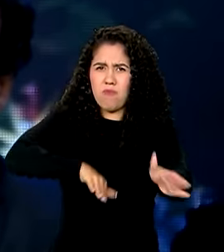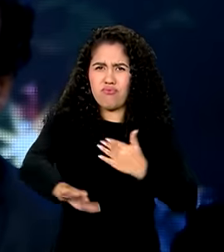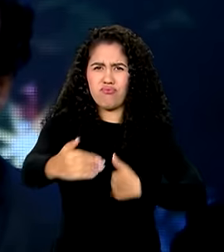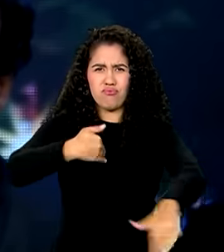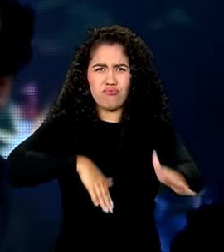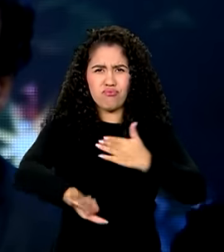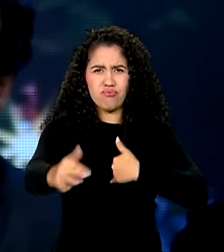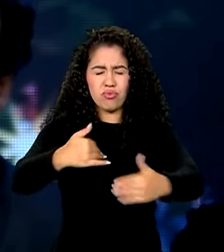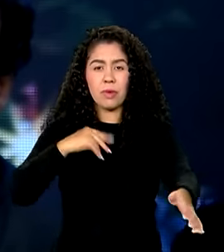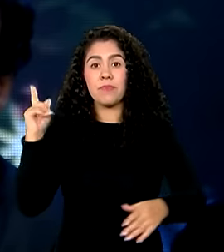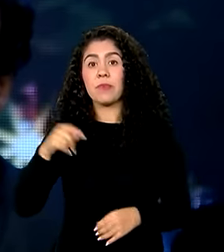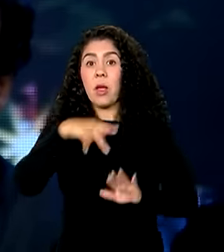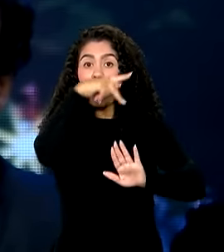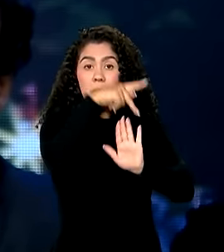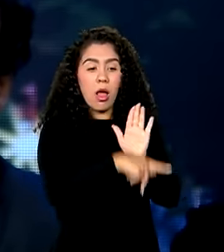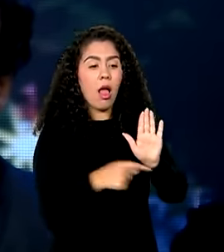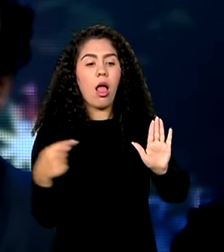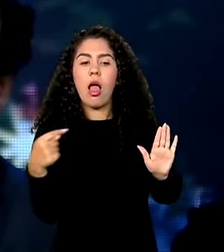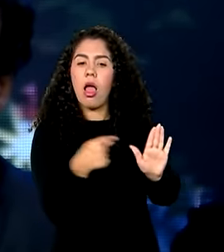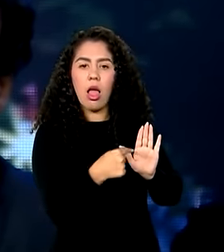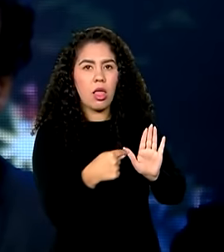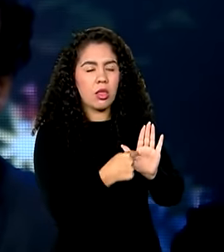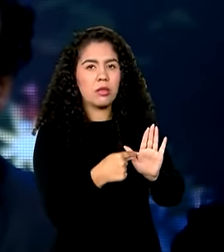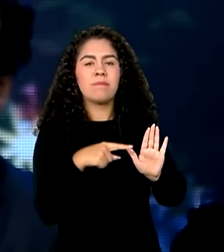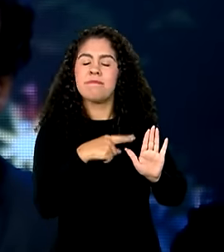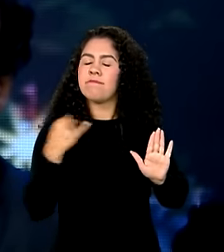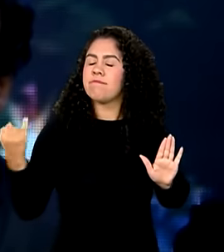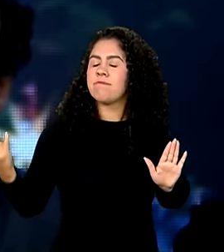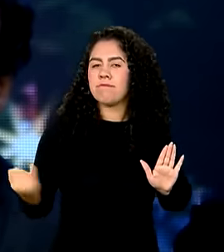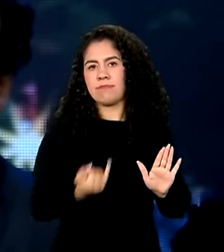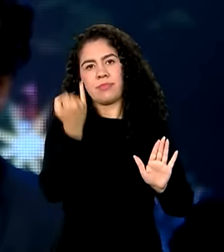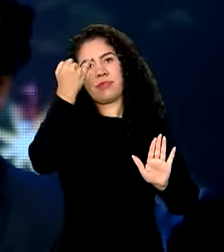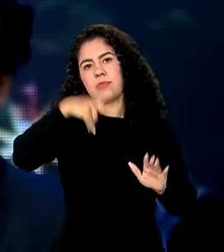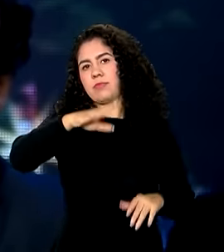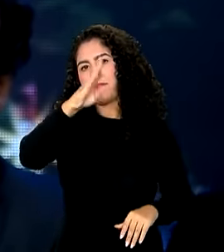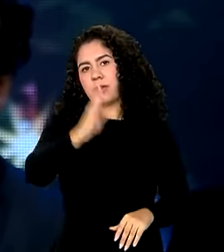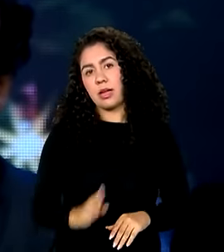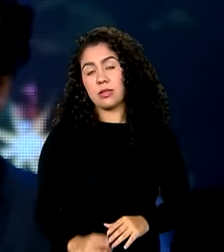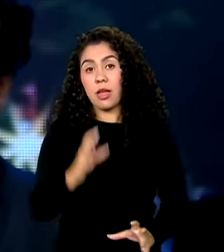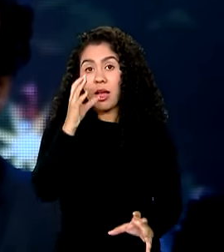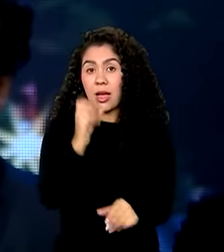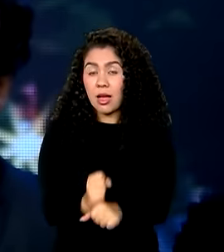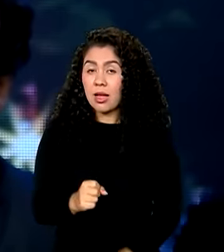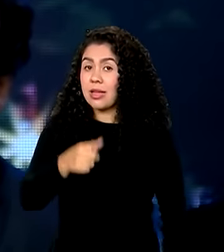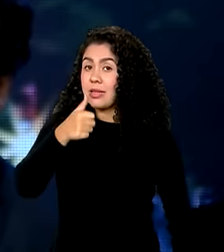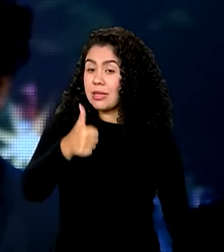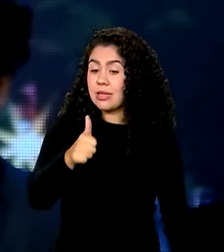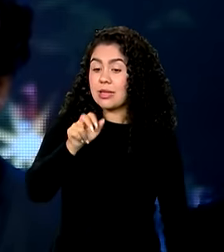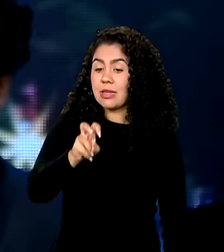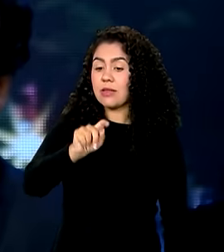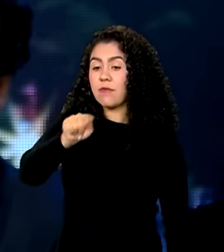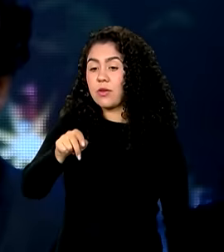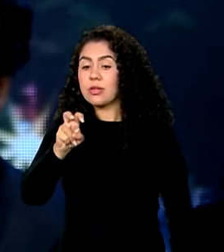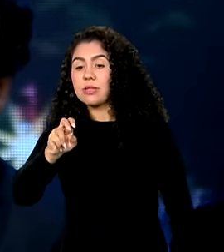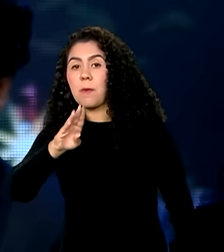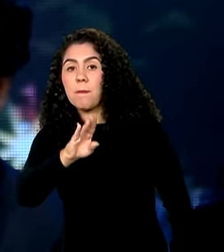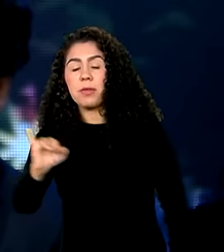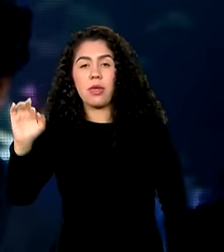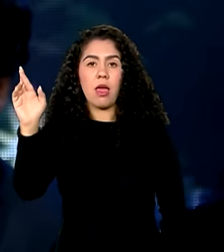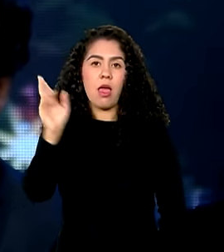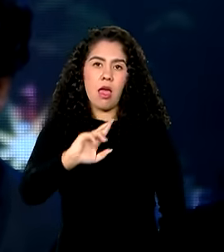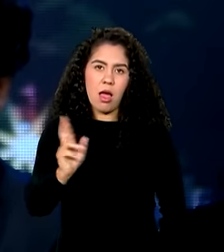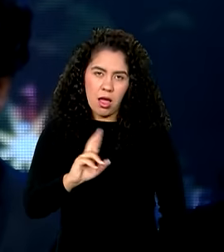Esse projeto, ele é um projeto muito relevante para o país, presidente Lula. São 15 bilhões e meio em